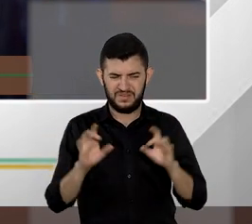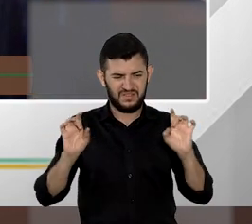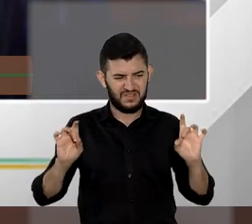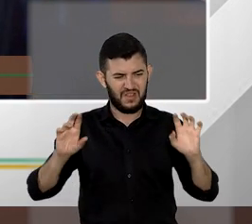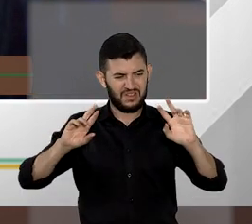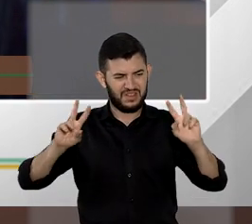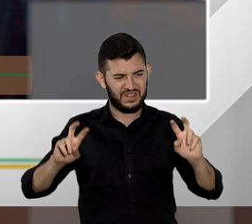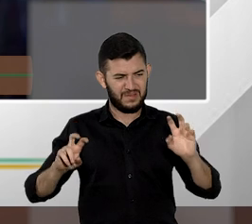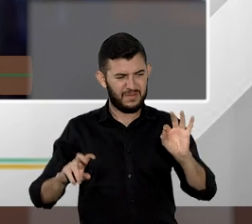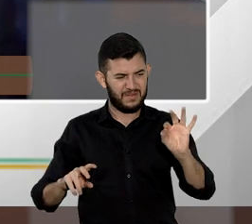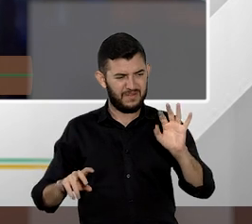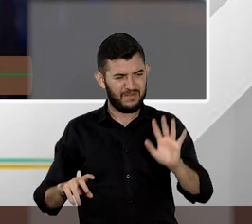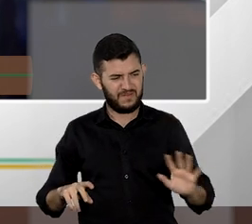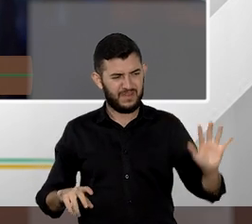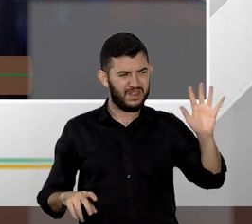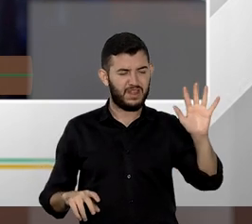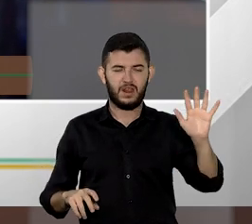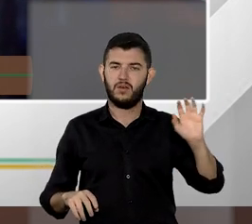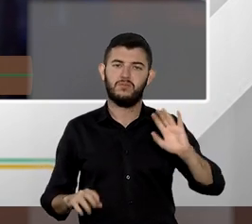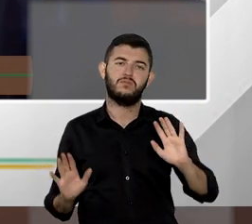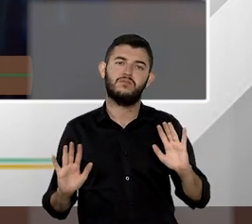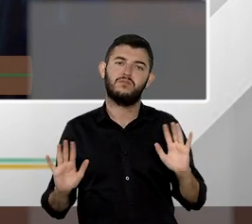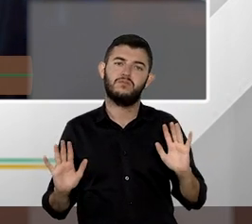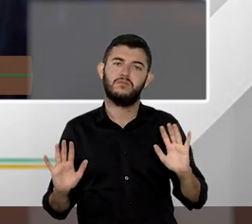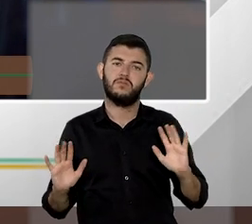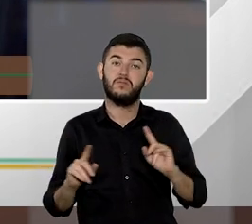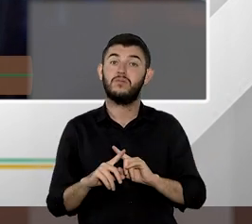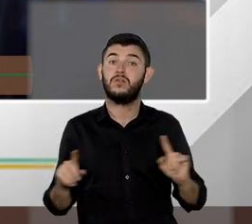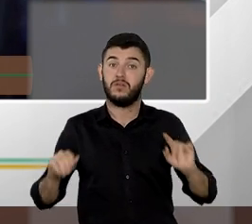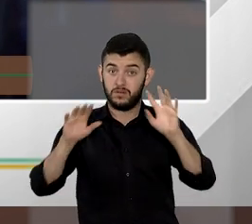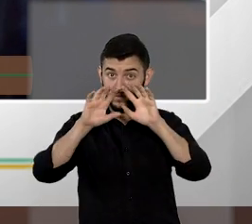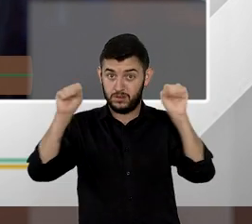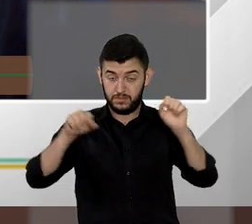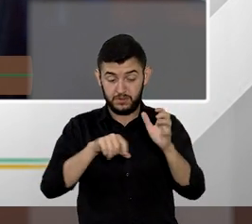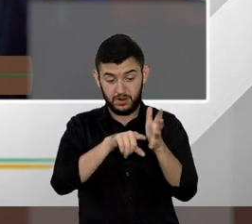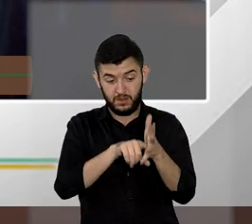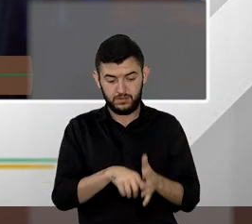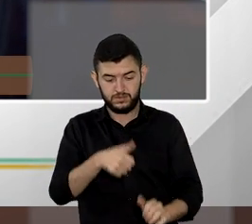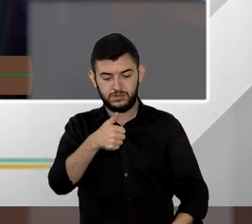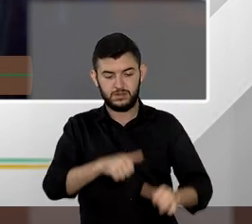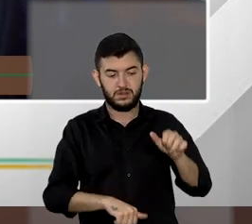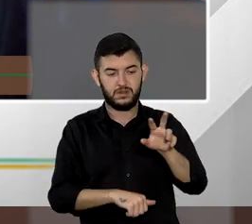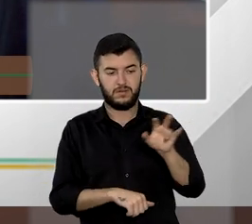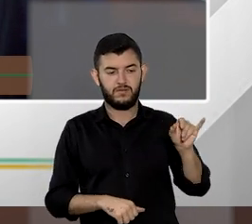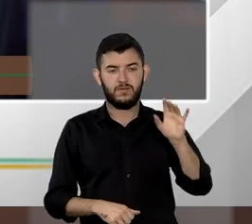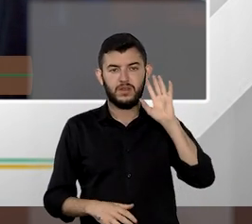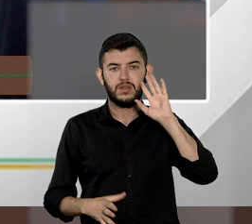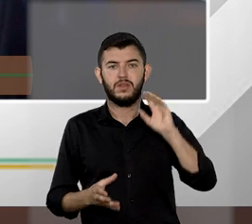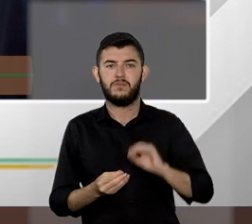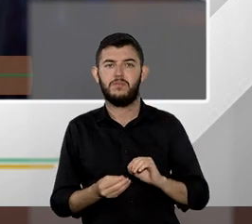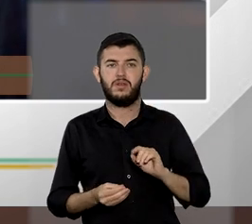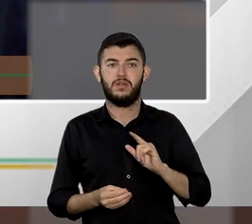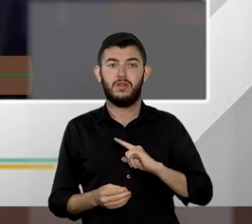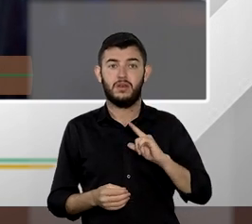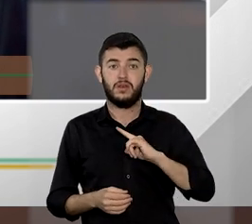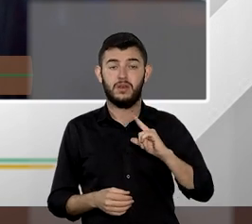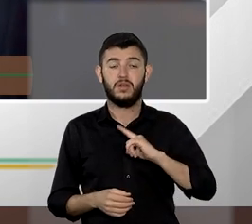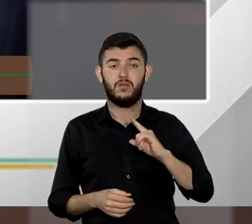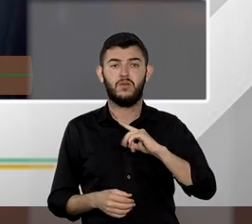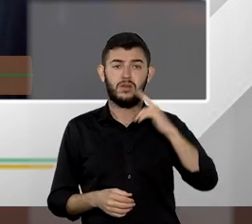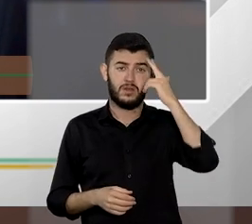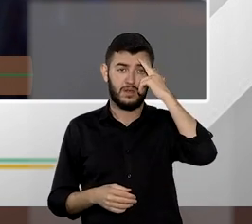fará a análise para para decidir se se está adiante de hipótese que deva o recurso